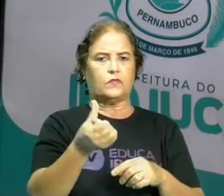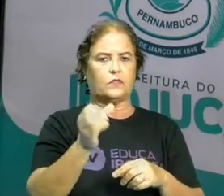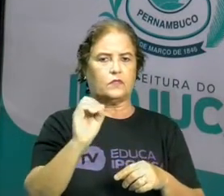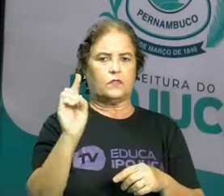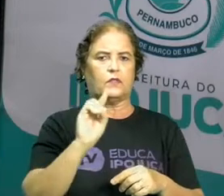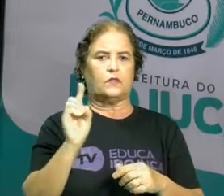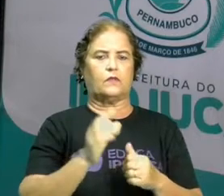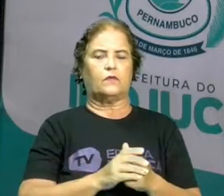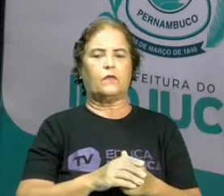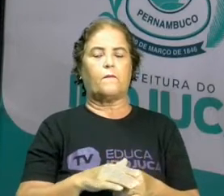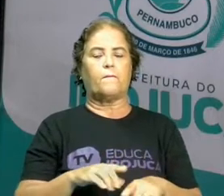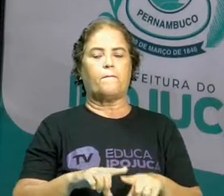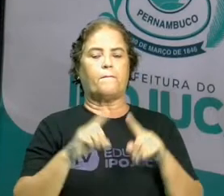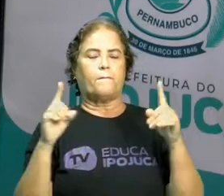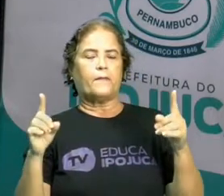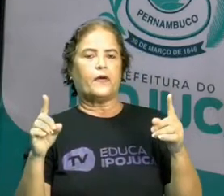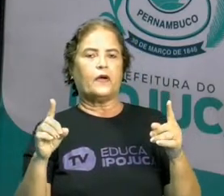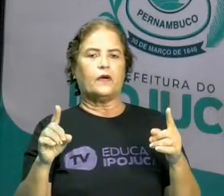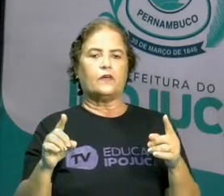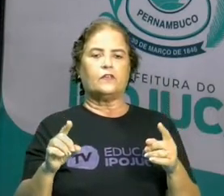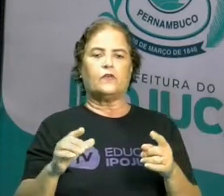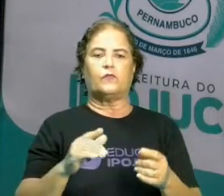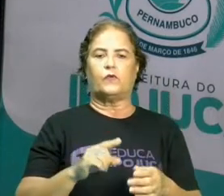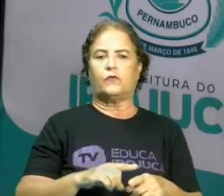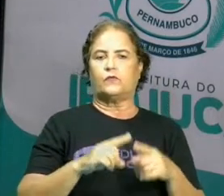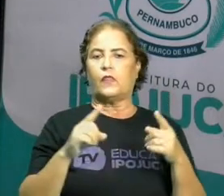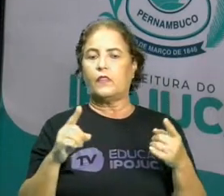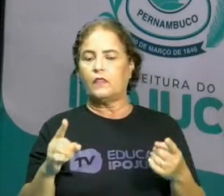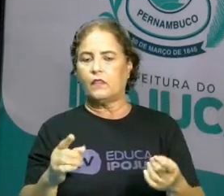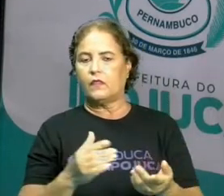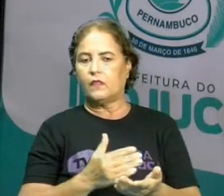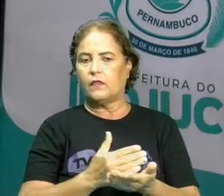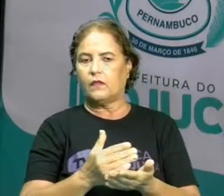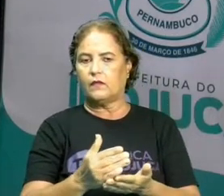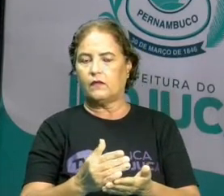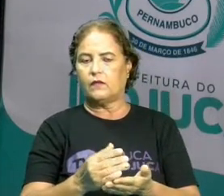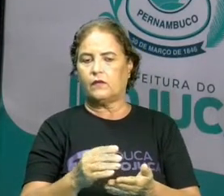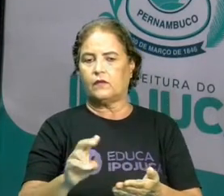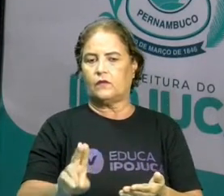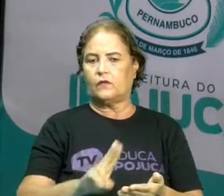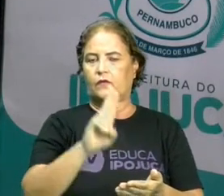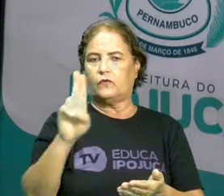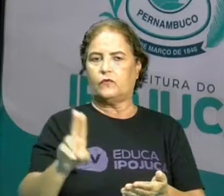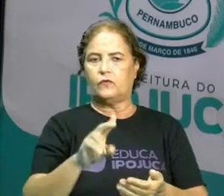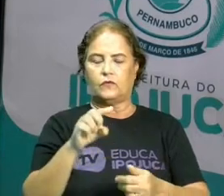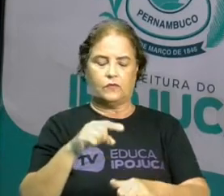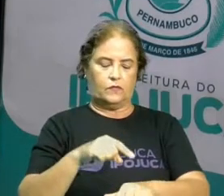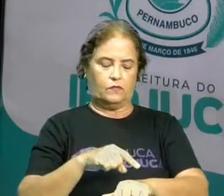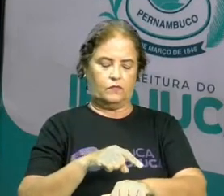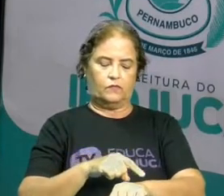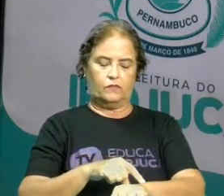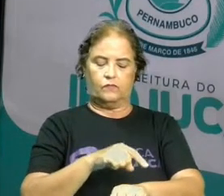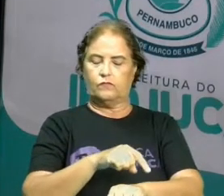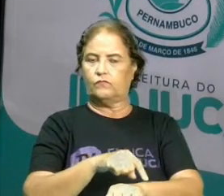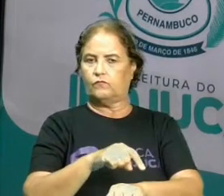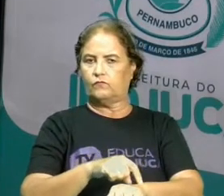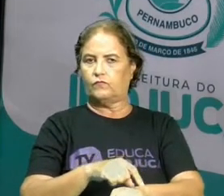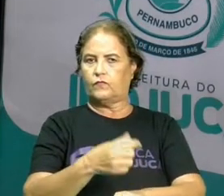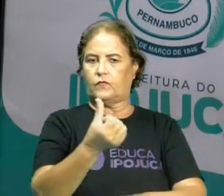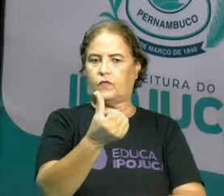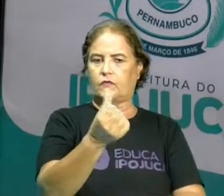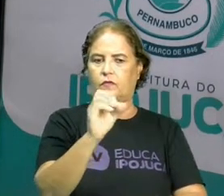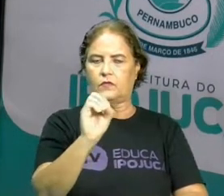organizamos o nosso horário em 60 minutos, 60 segundos.